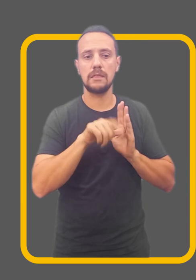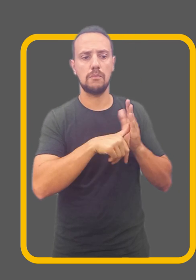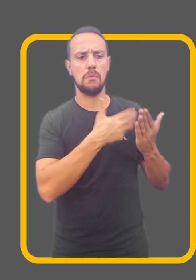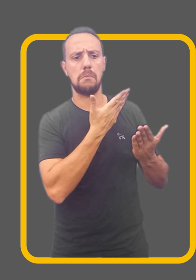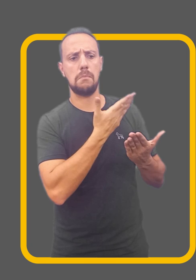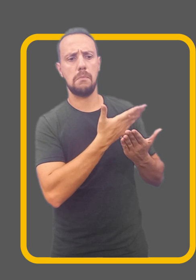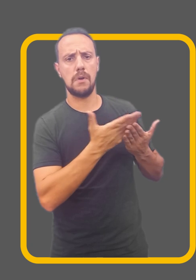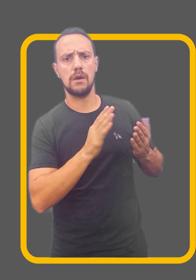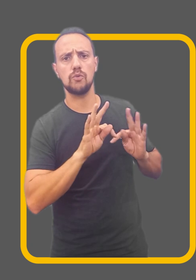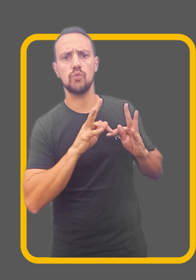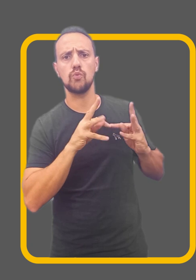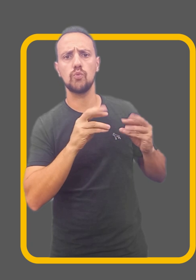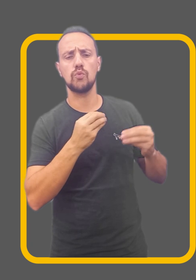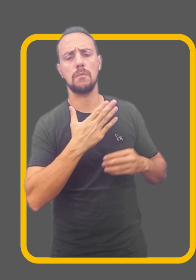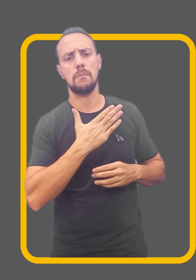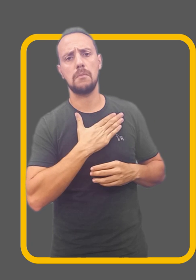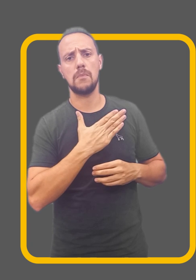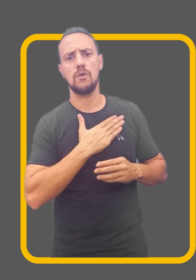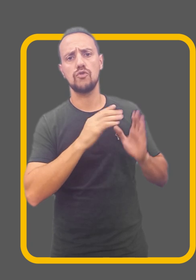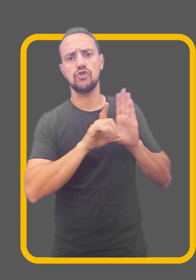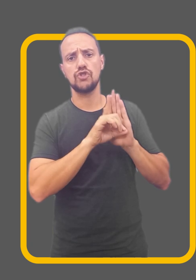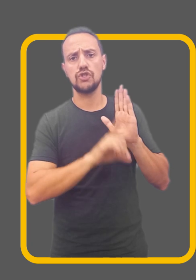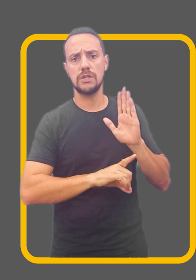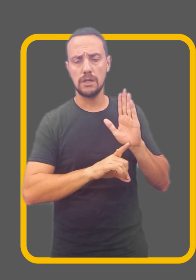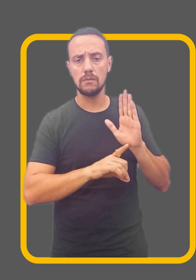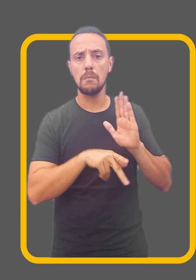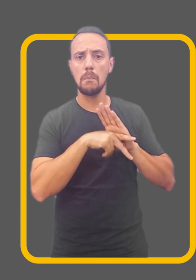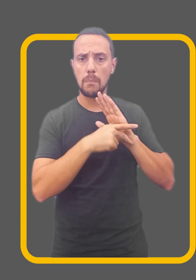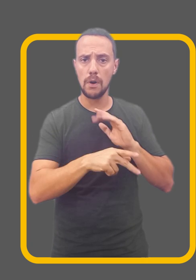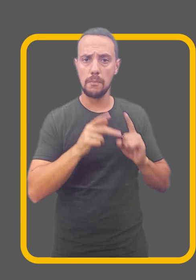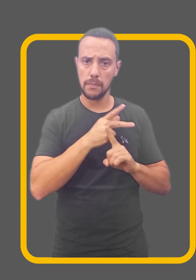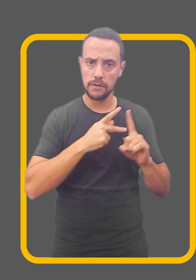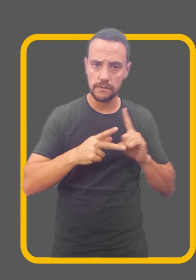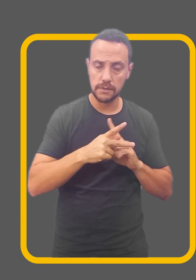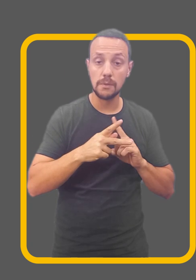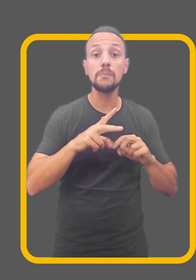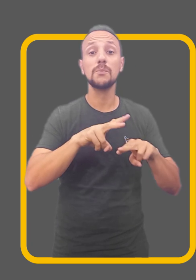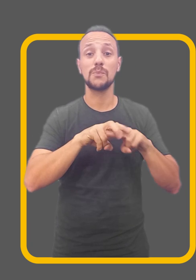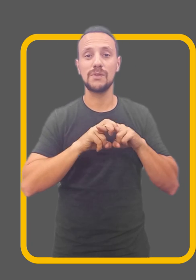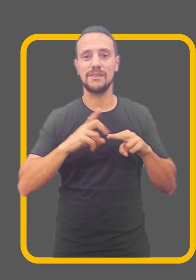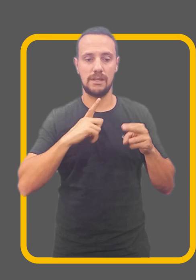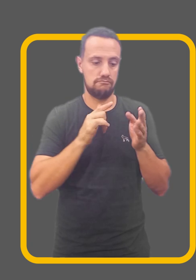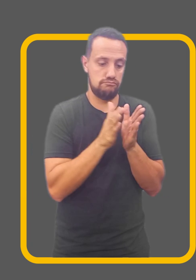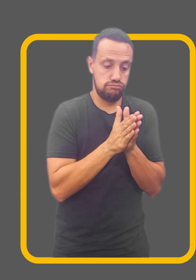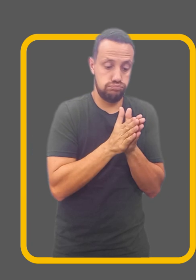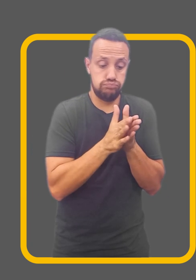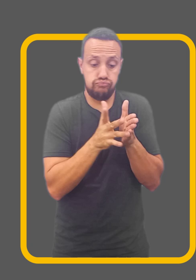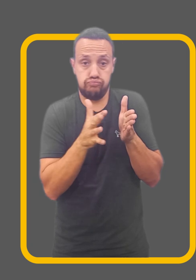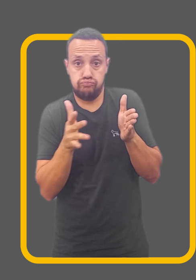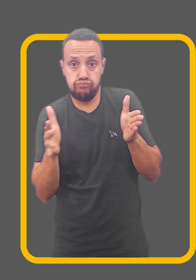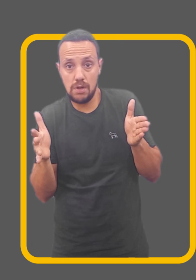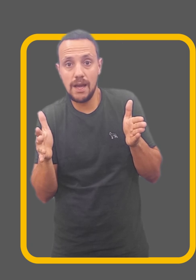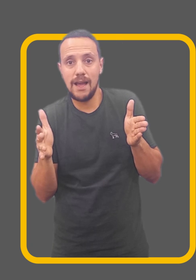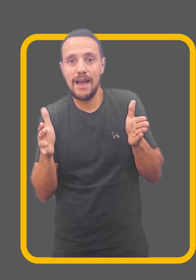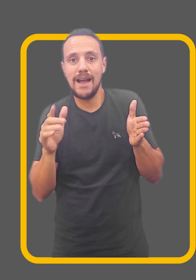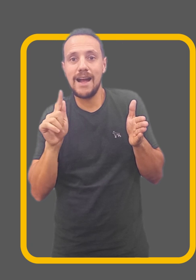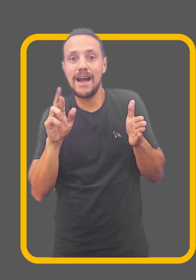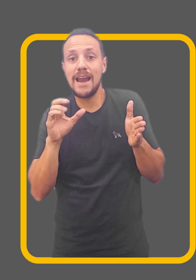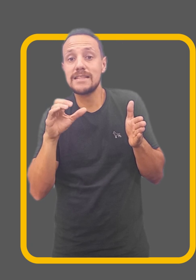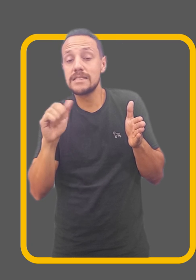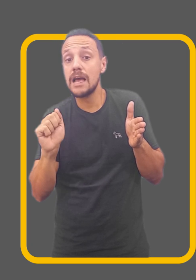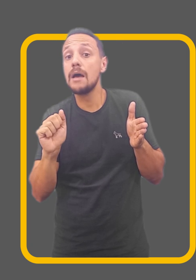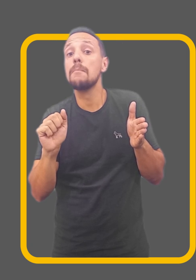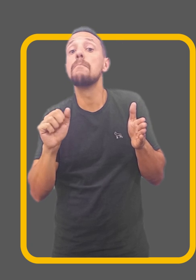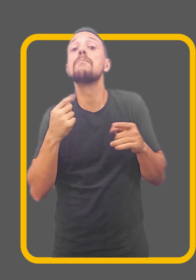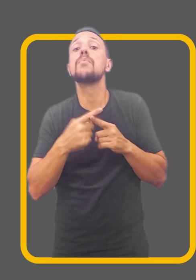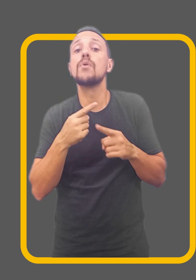perdeu os seus direitos previdenciários. Por isso, existe o período de graça para que você mantenha a